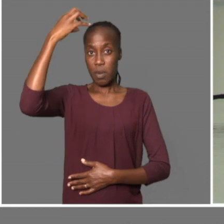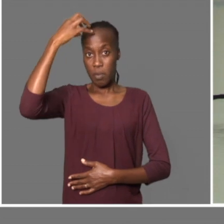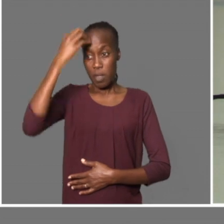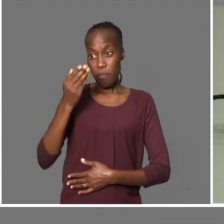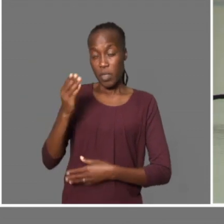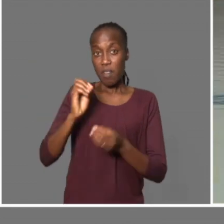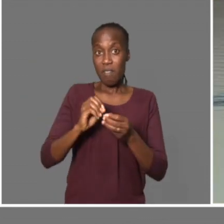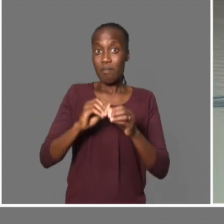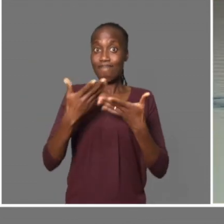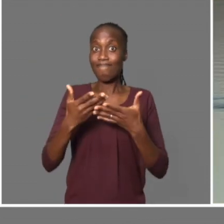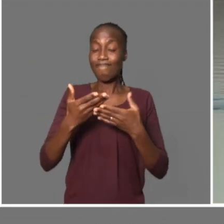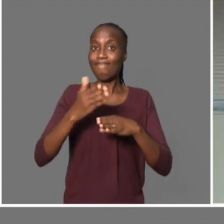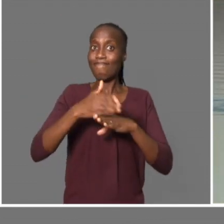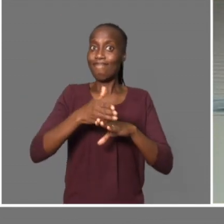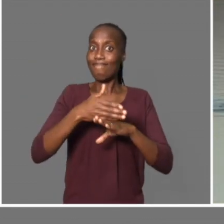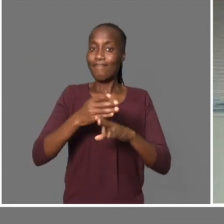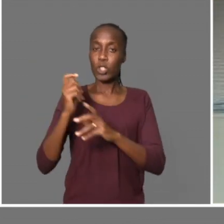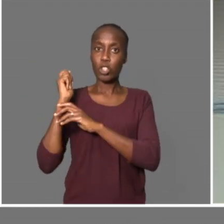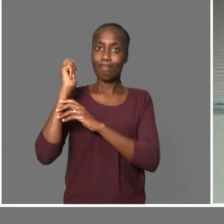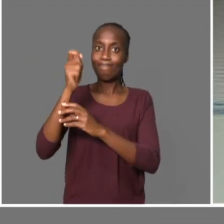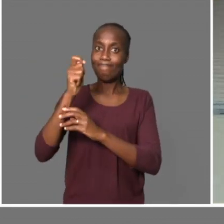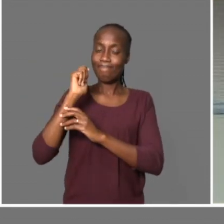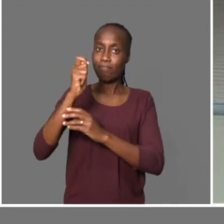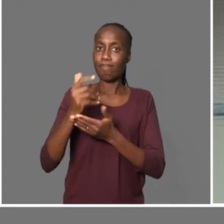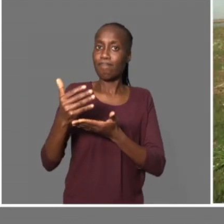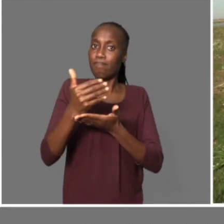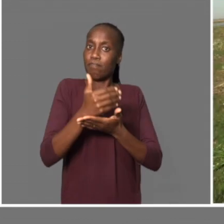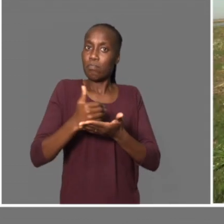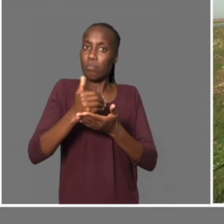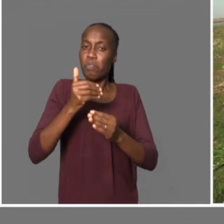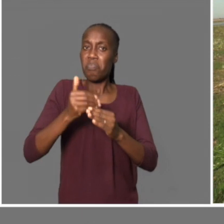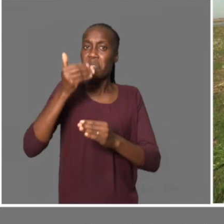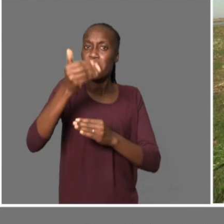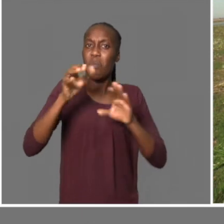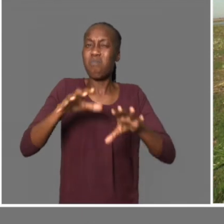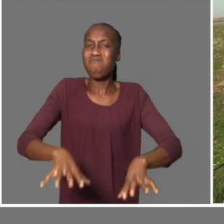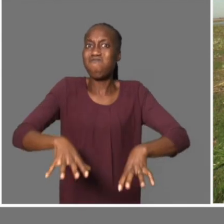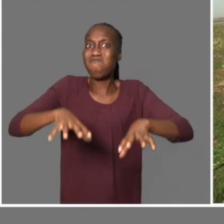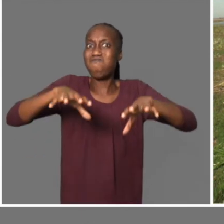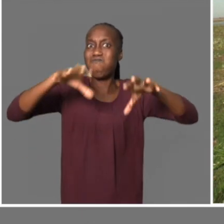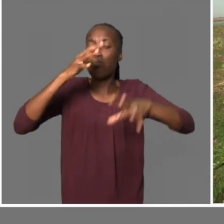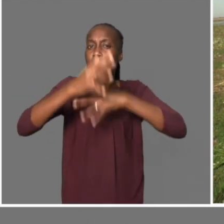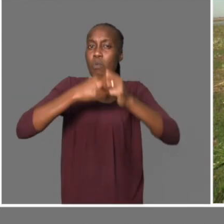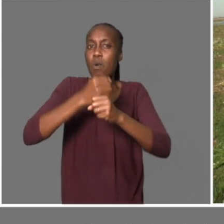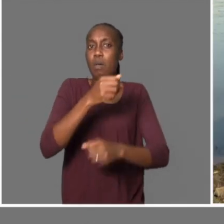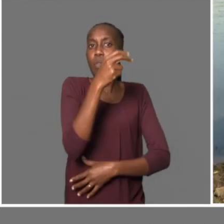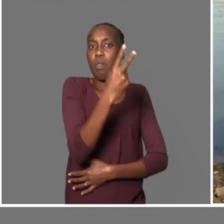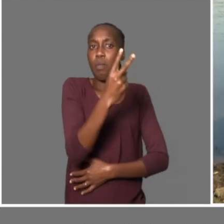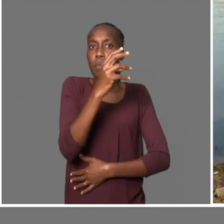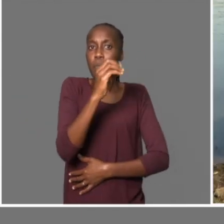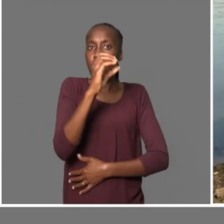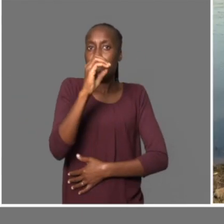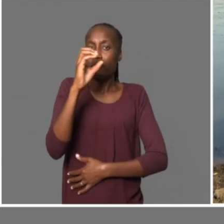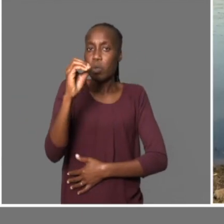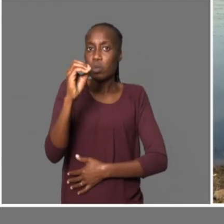da atividade pescaira sua fonte de renda. Depois das cheias que assolaram o país no ano 2000,